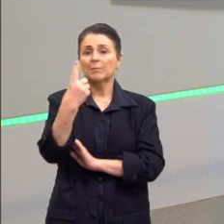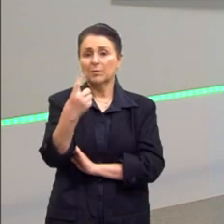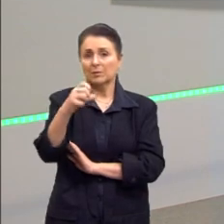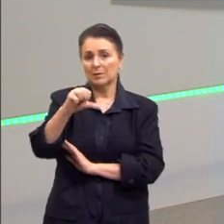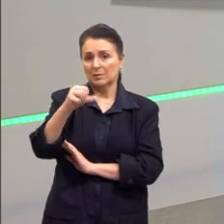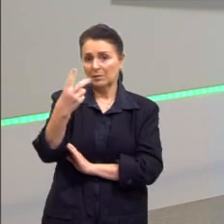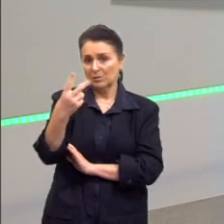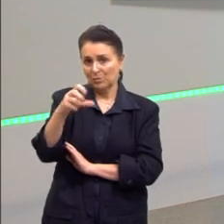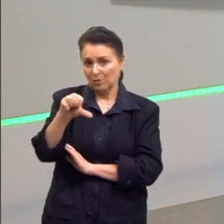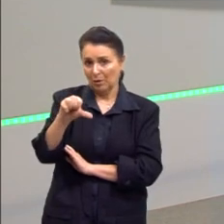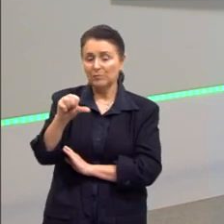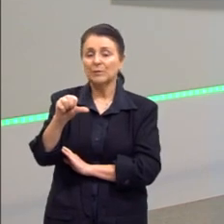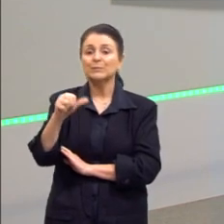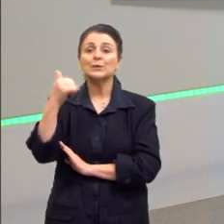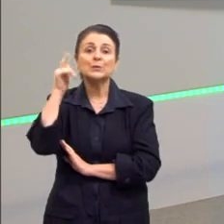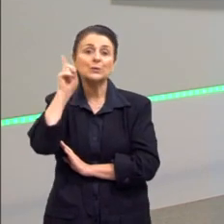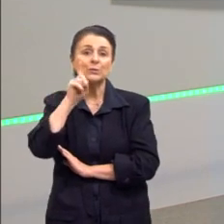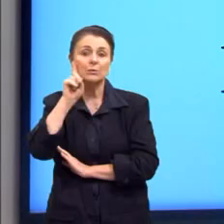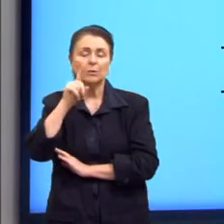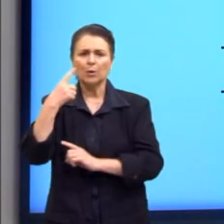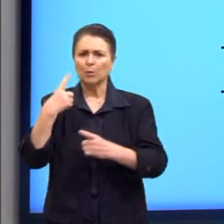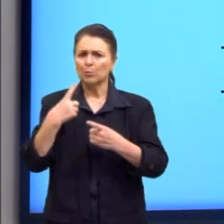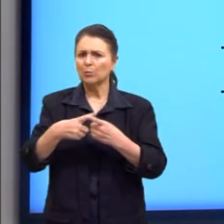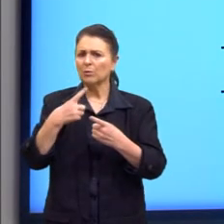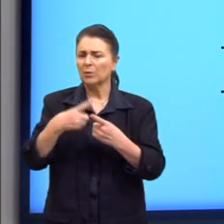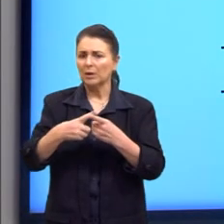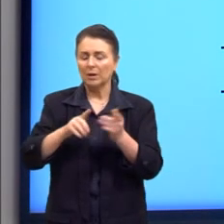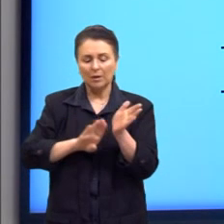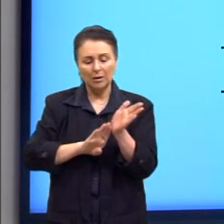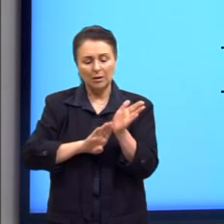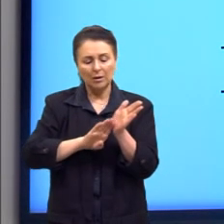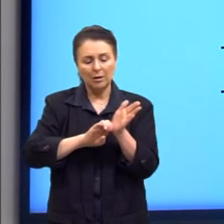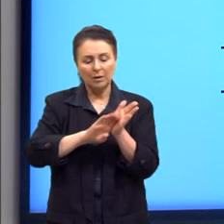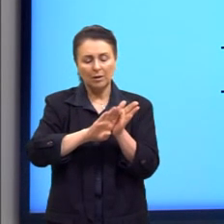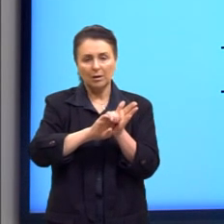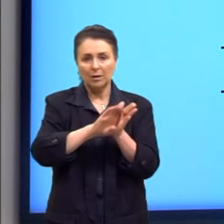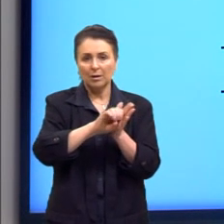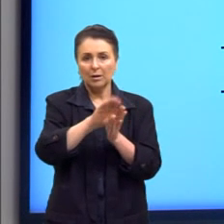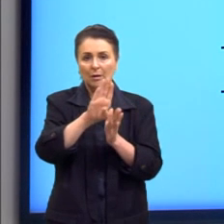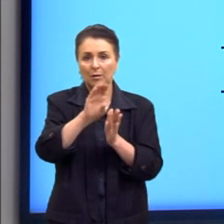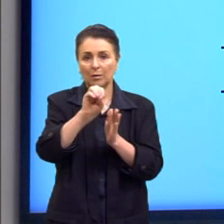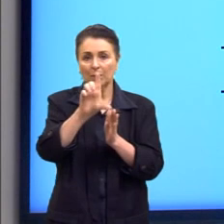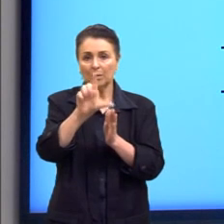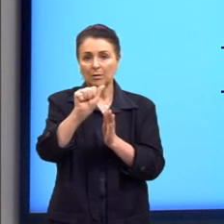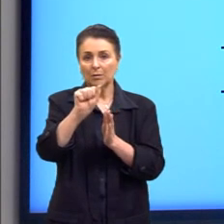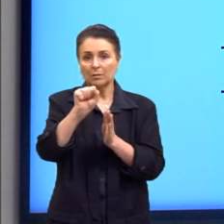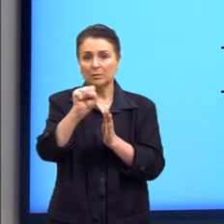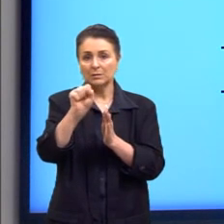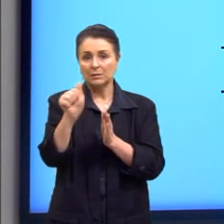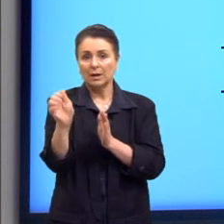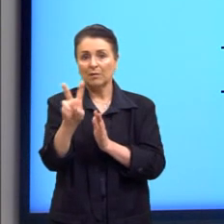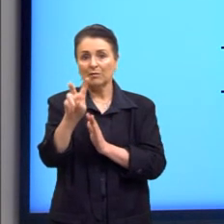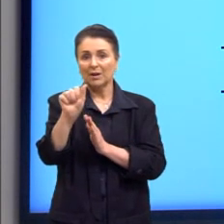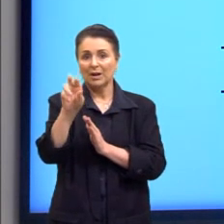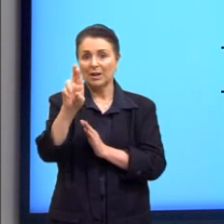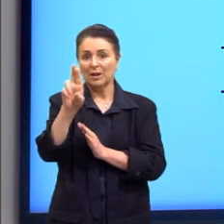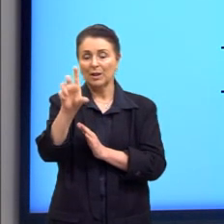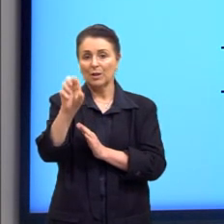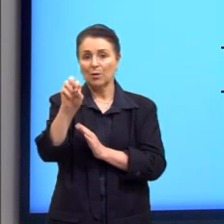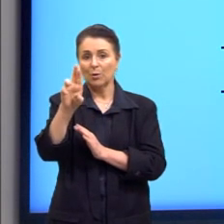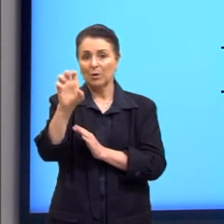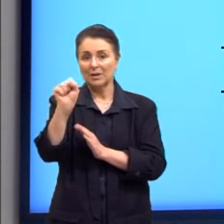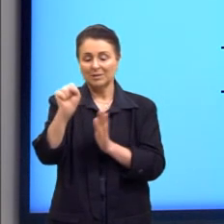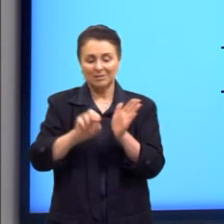E por que a Bolsa de Valores quebrou? Então, a gente vai falar desse contexto dos anos 20,